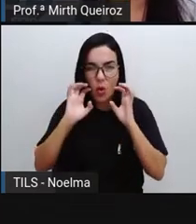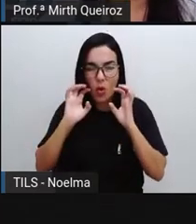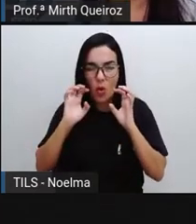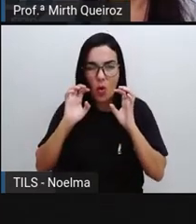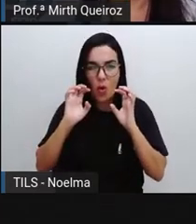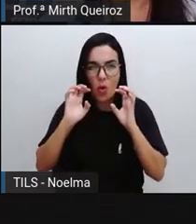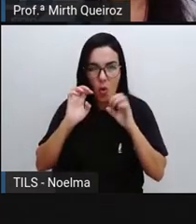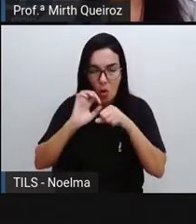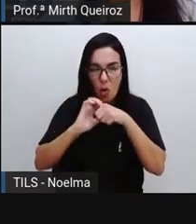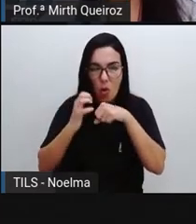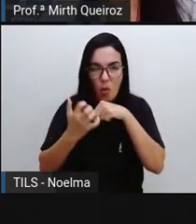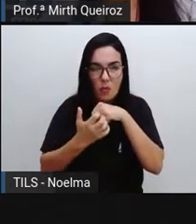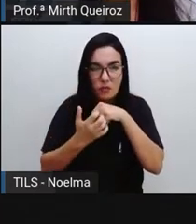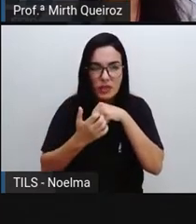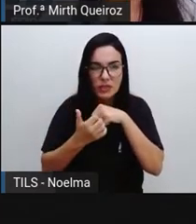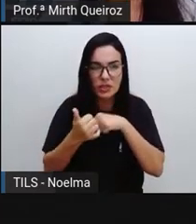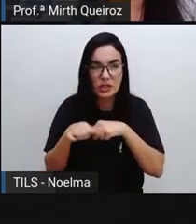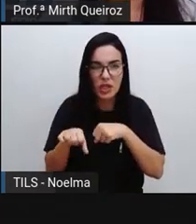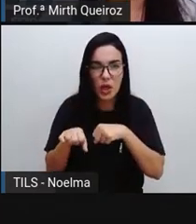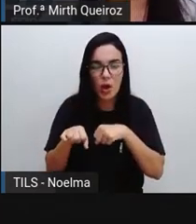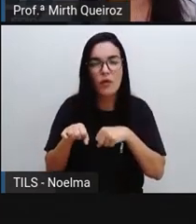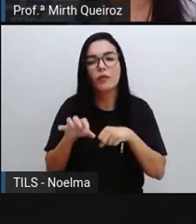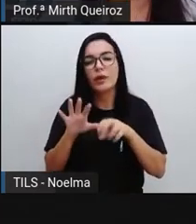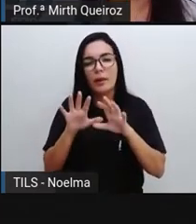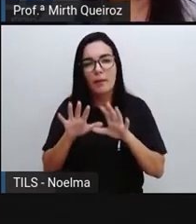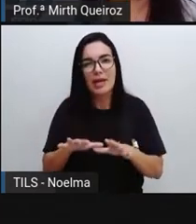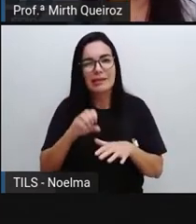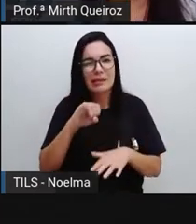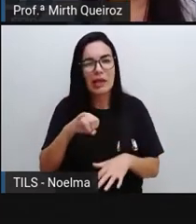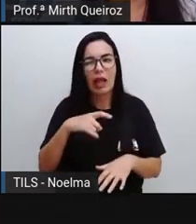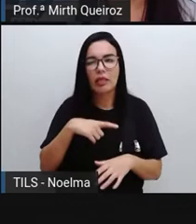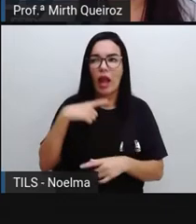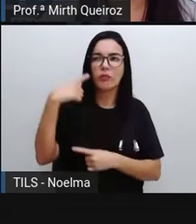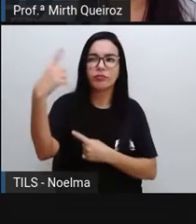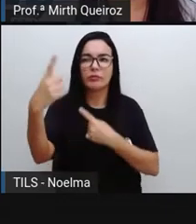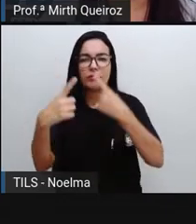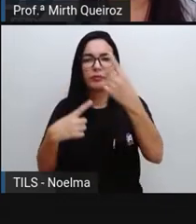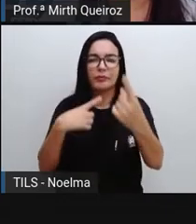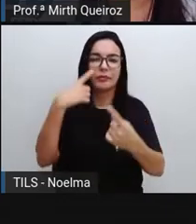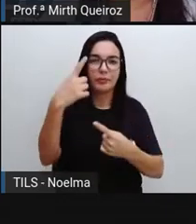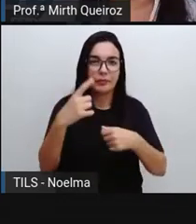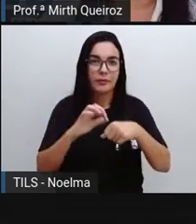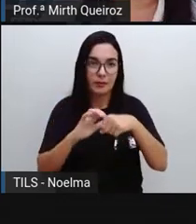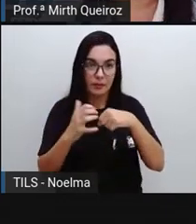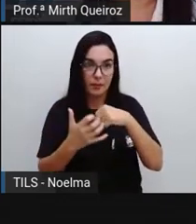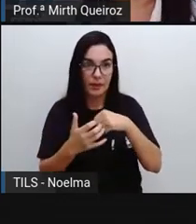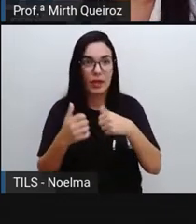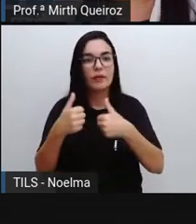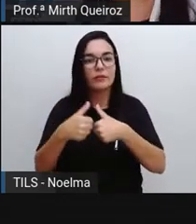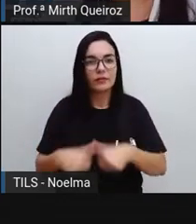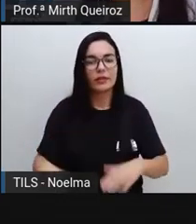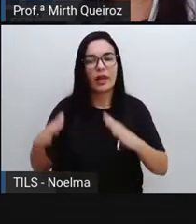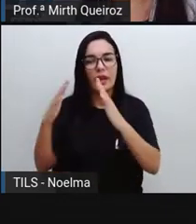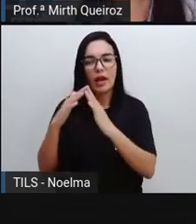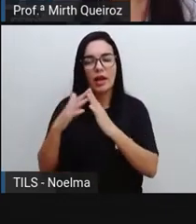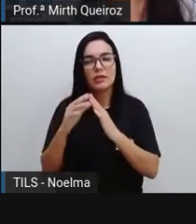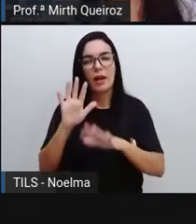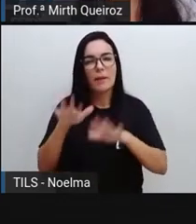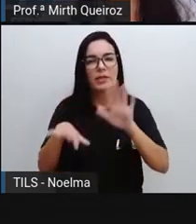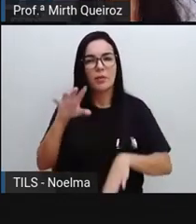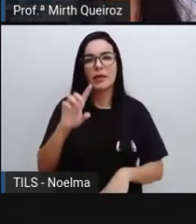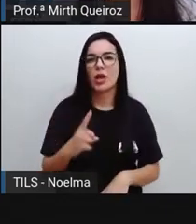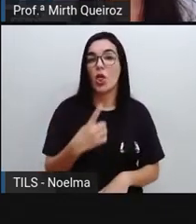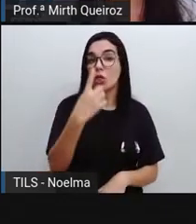doença, e mesmo se não houvesse, se houver casos, né? É interessante que a gente fique em casa aí pelo